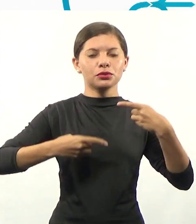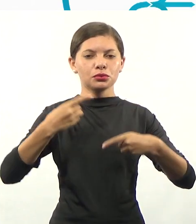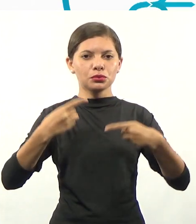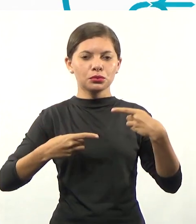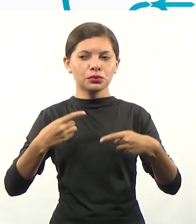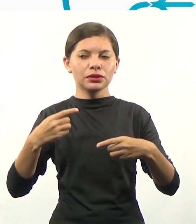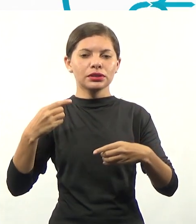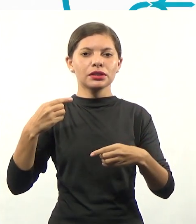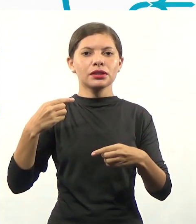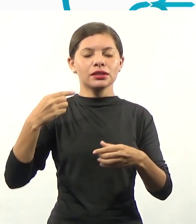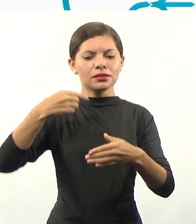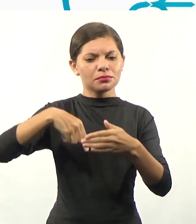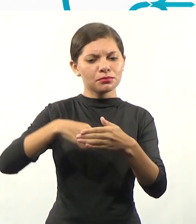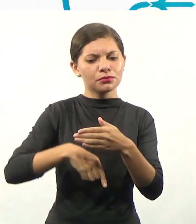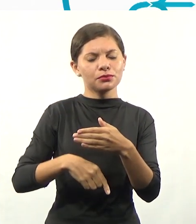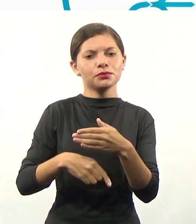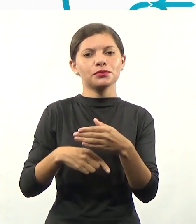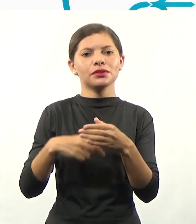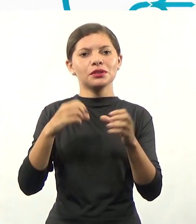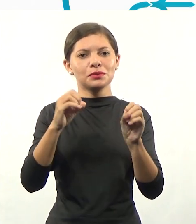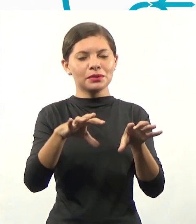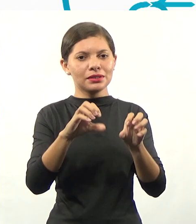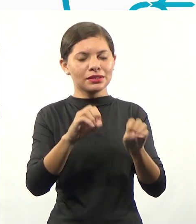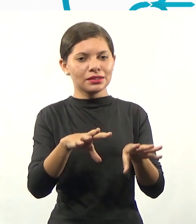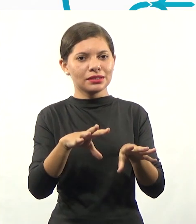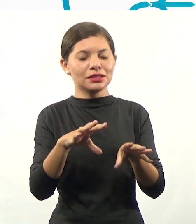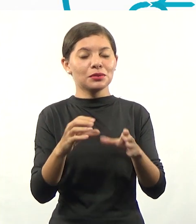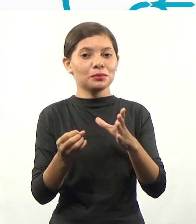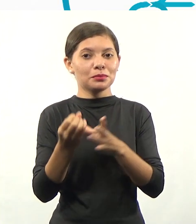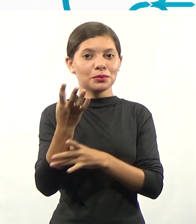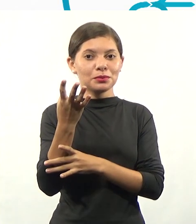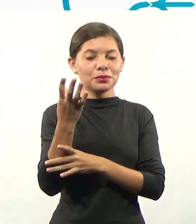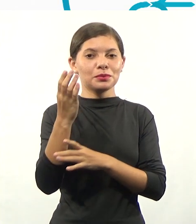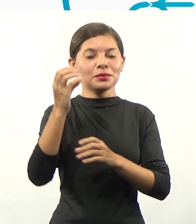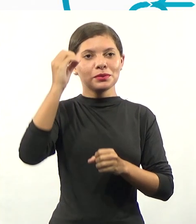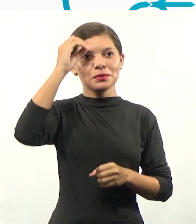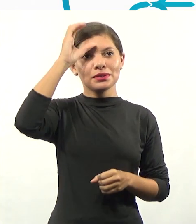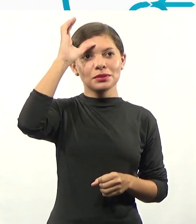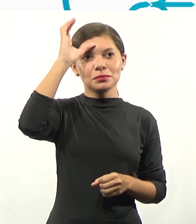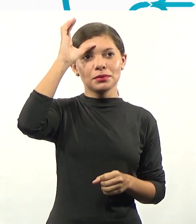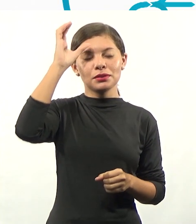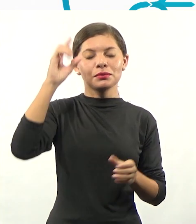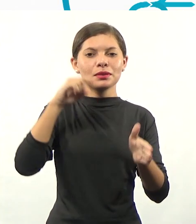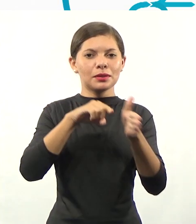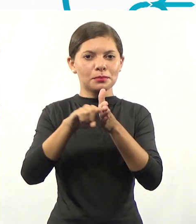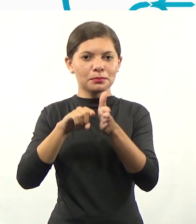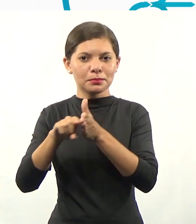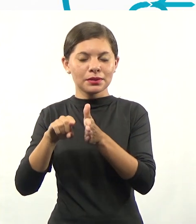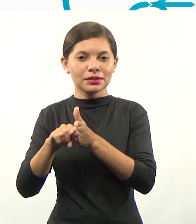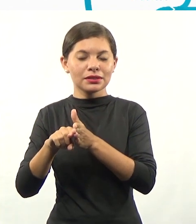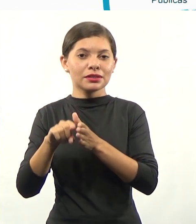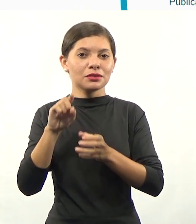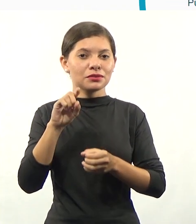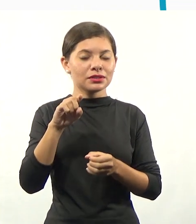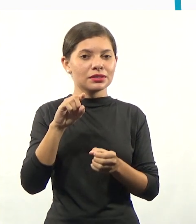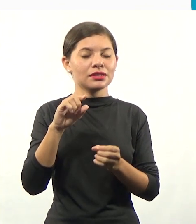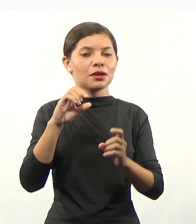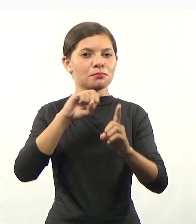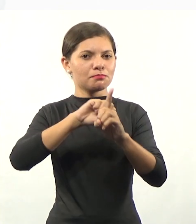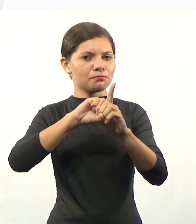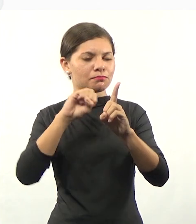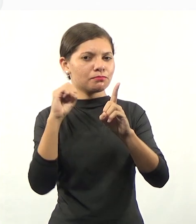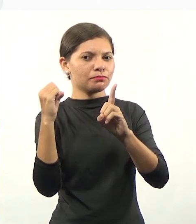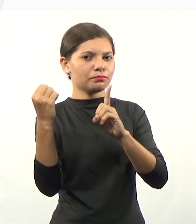conhecimento, se apropria desse conhecimento no ensino, você produz conhecimento por meio da pesquisa e você